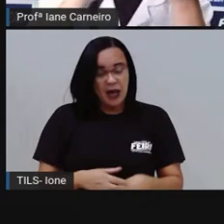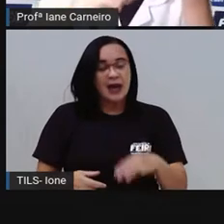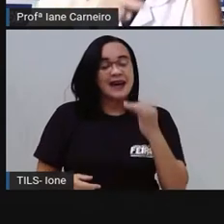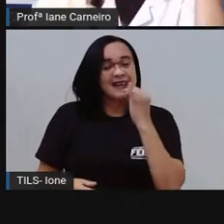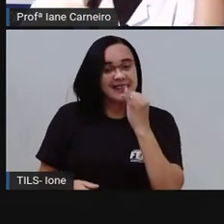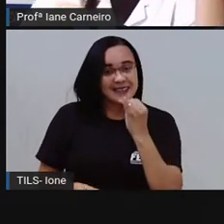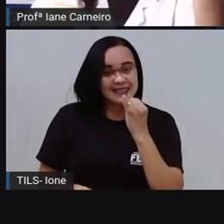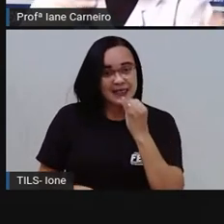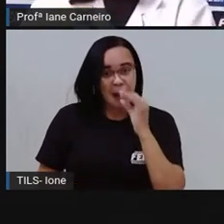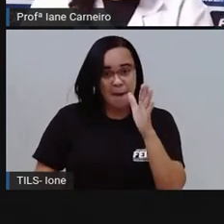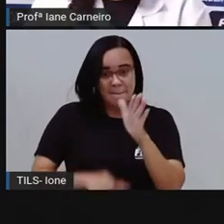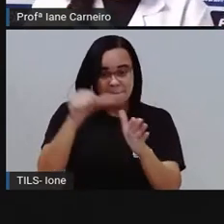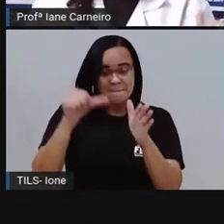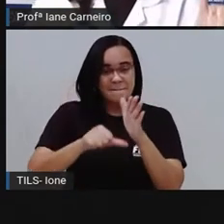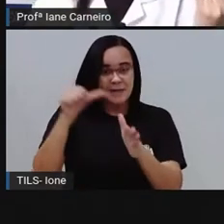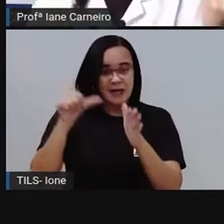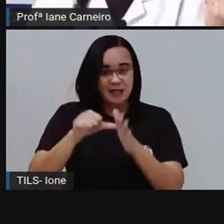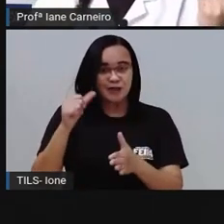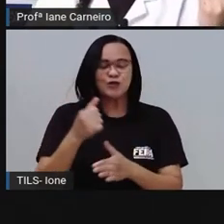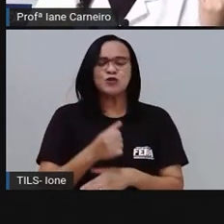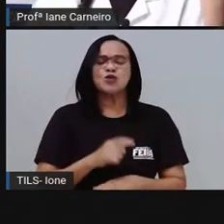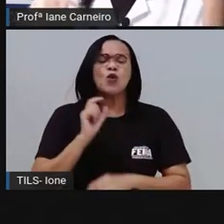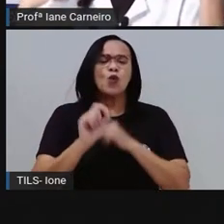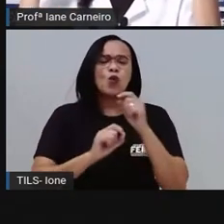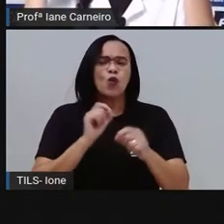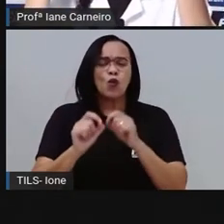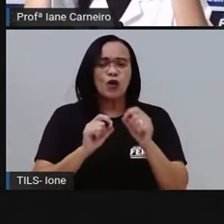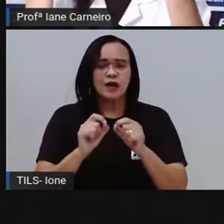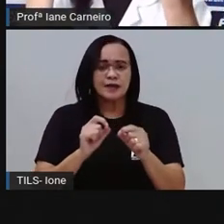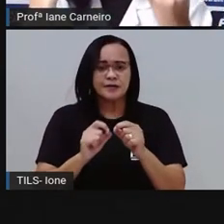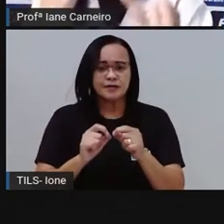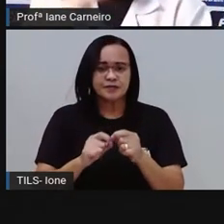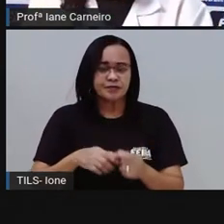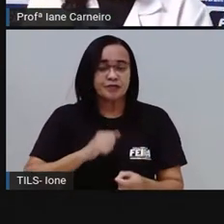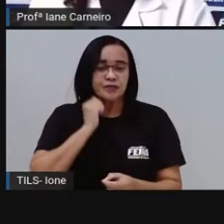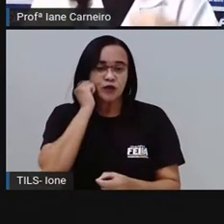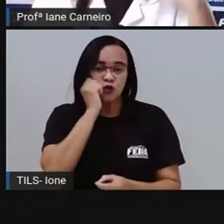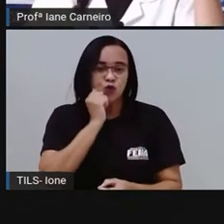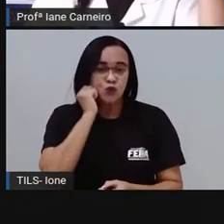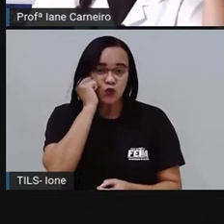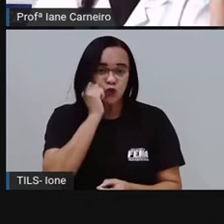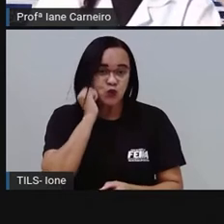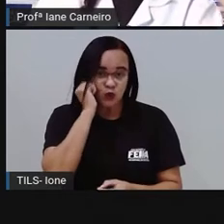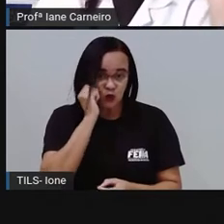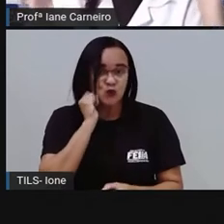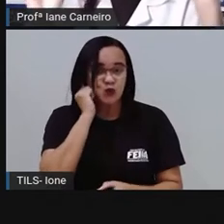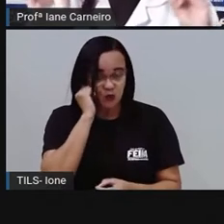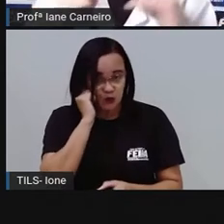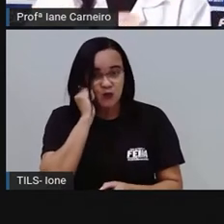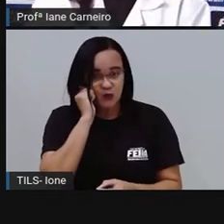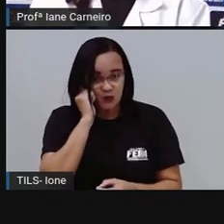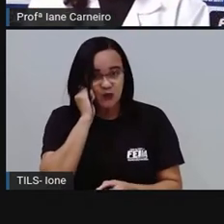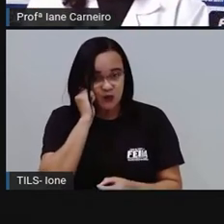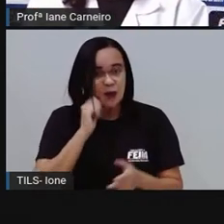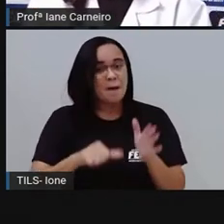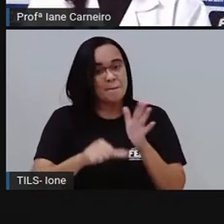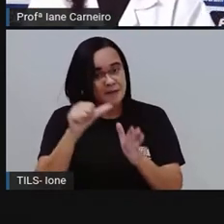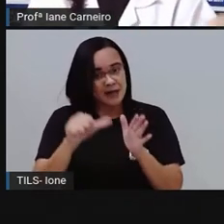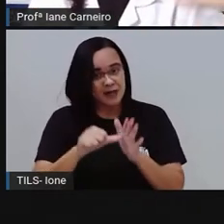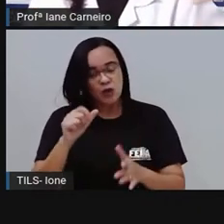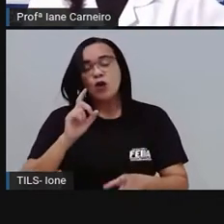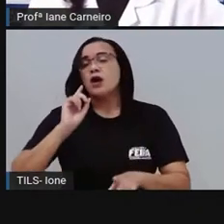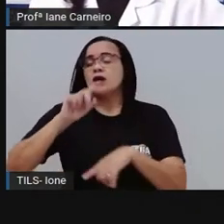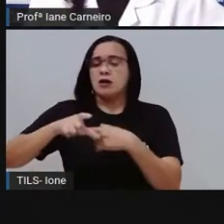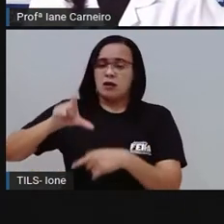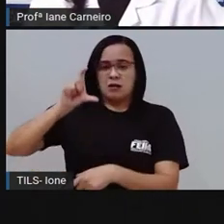que a gente teve que fabricar a embalagem, aí a gente bebe o suco, se você jogou de qualquer forma aquela caixa,